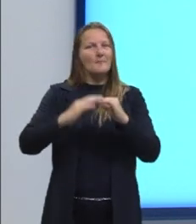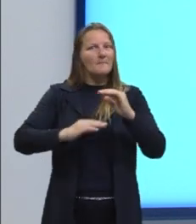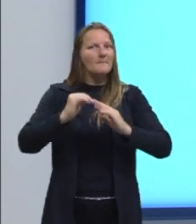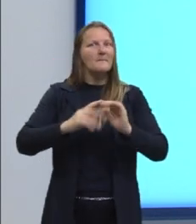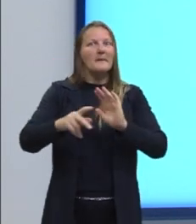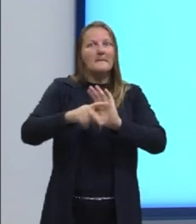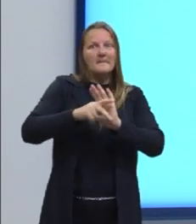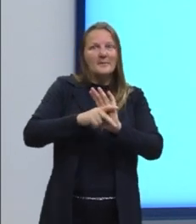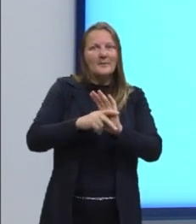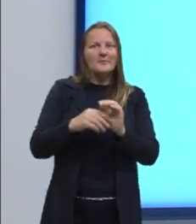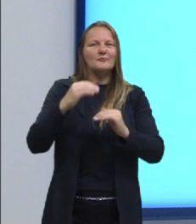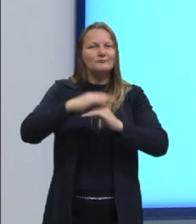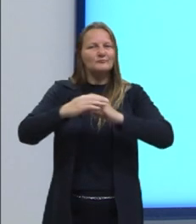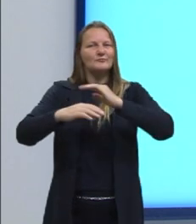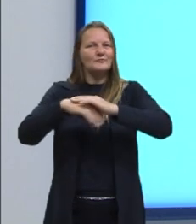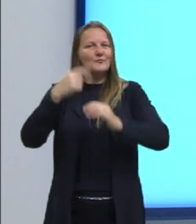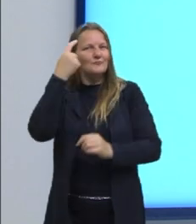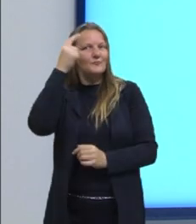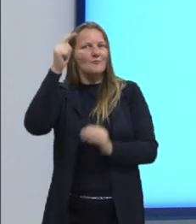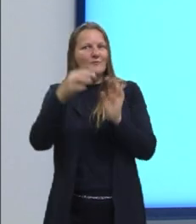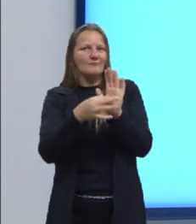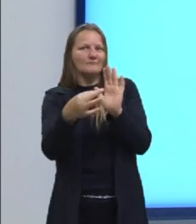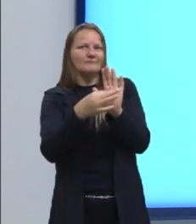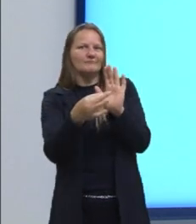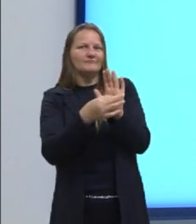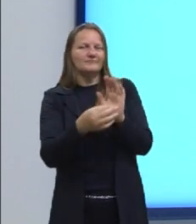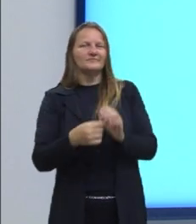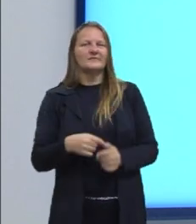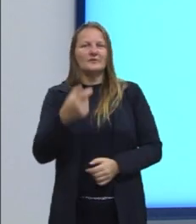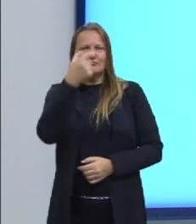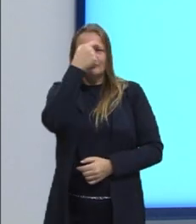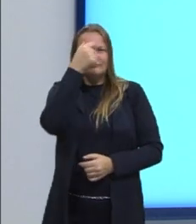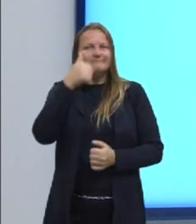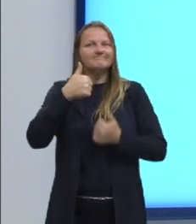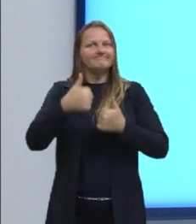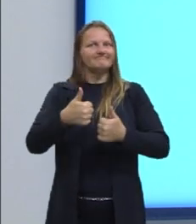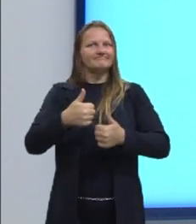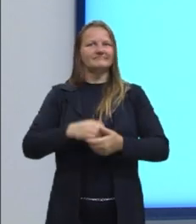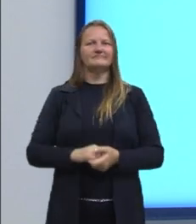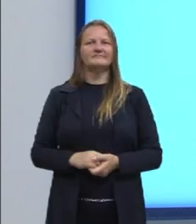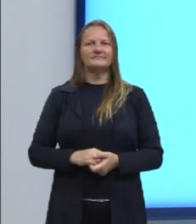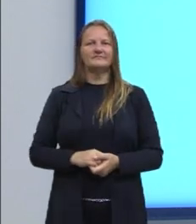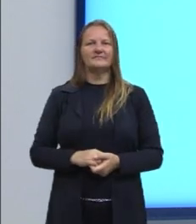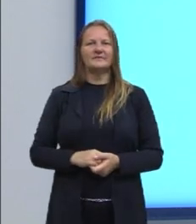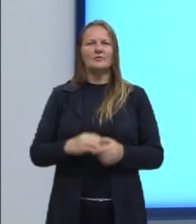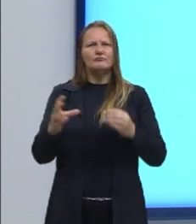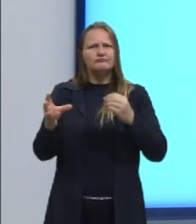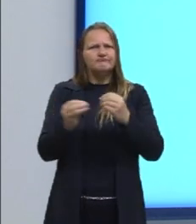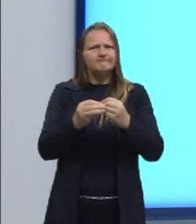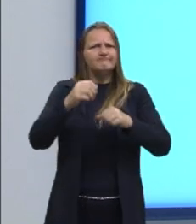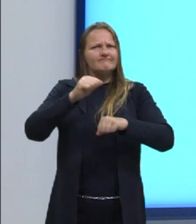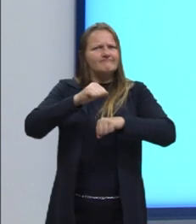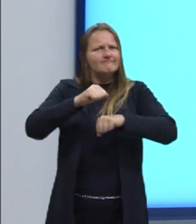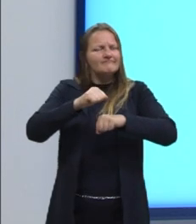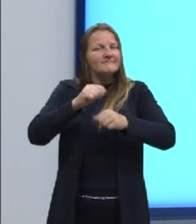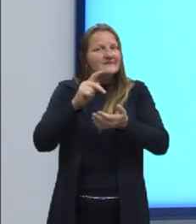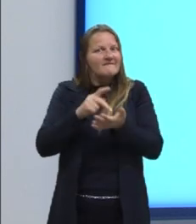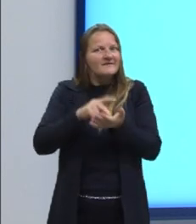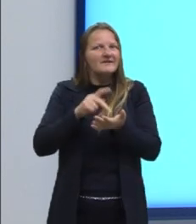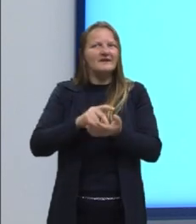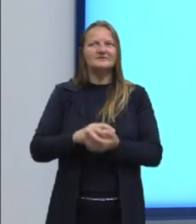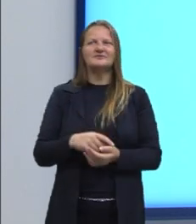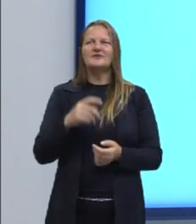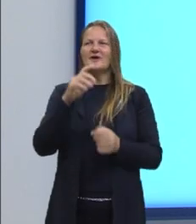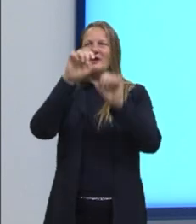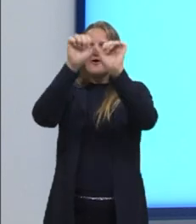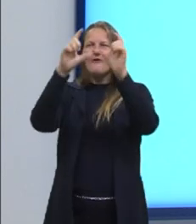para construir a argumentação consistente. Essa imagem que eu trouxe, eu gosto bastante, e nós até